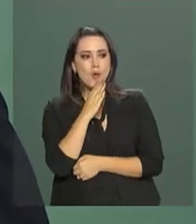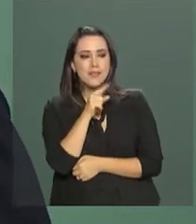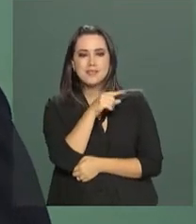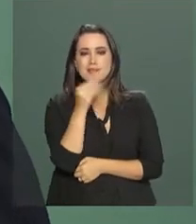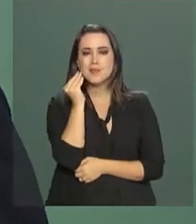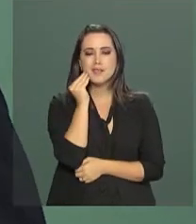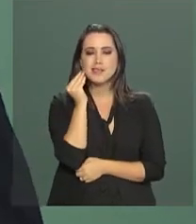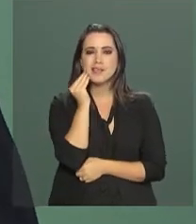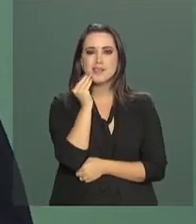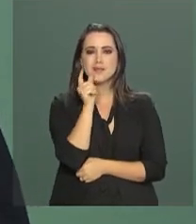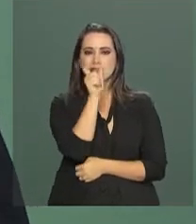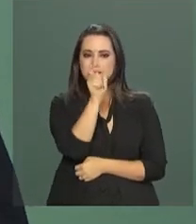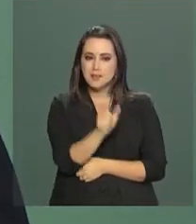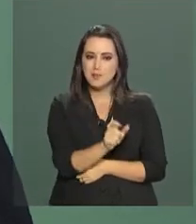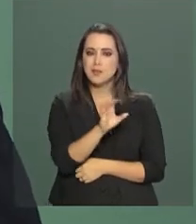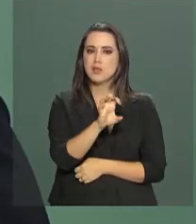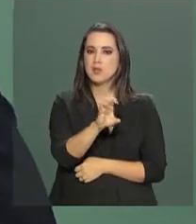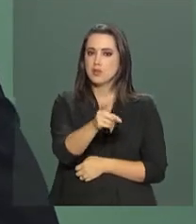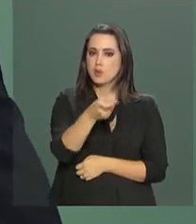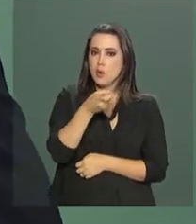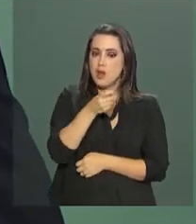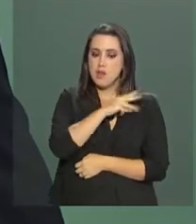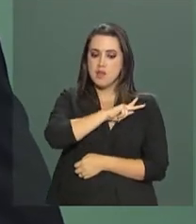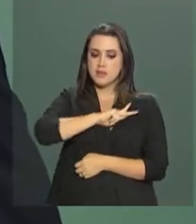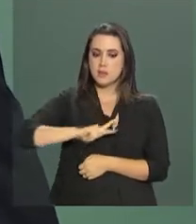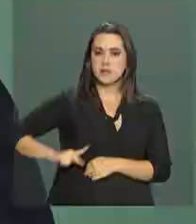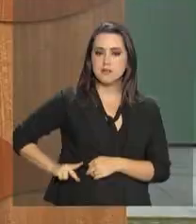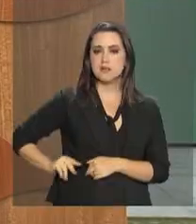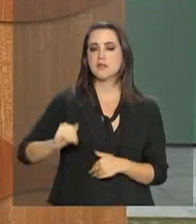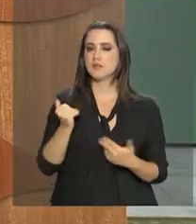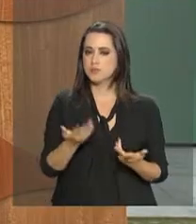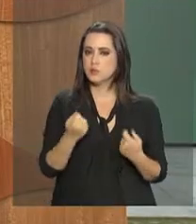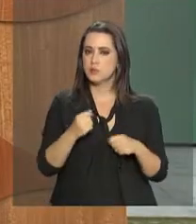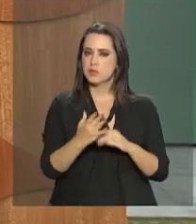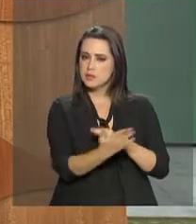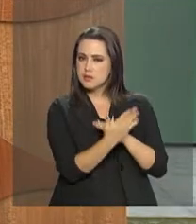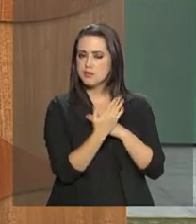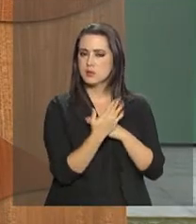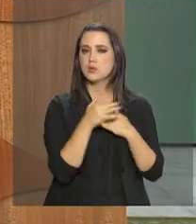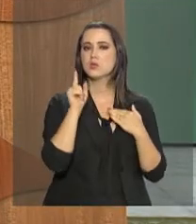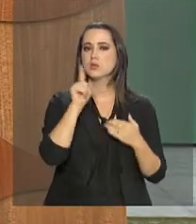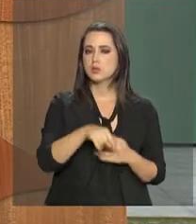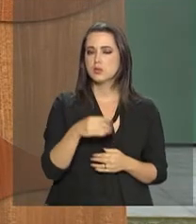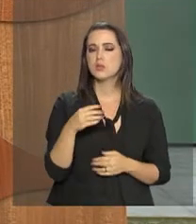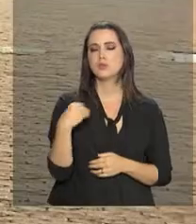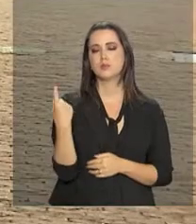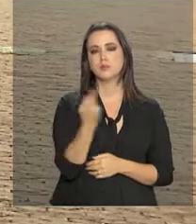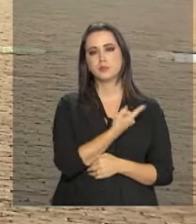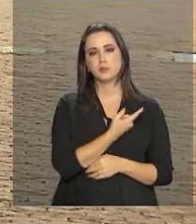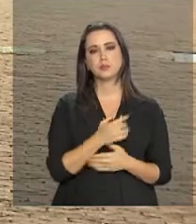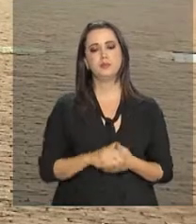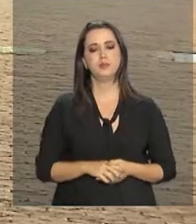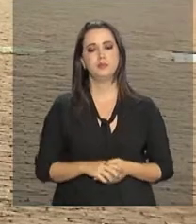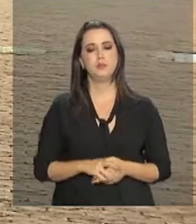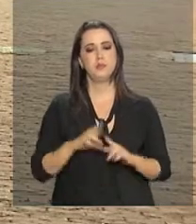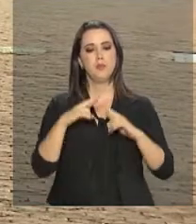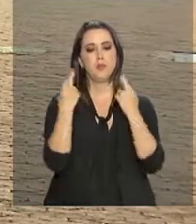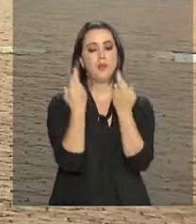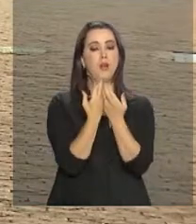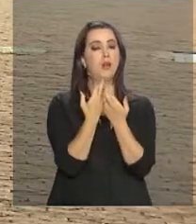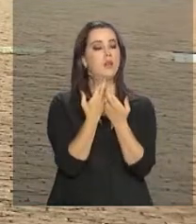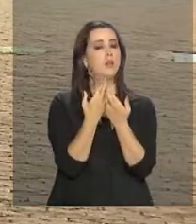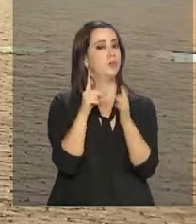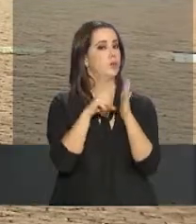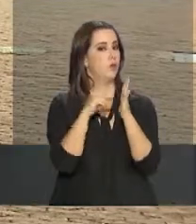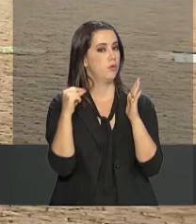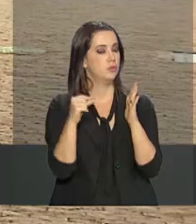daqueles que passaram pela presidência. Isso será útil a todos nós. A reunião no Palácio do Planalto